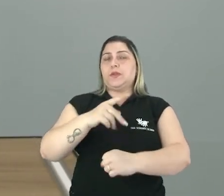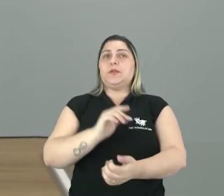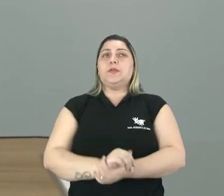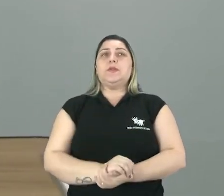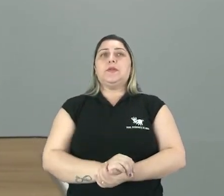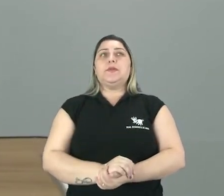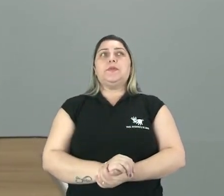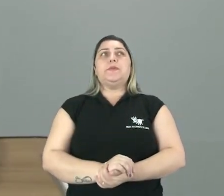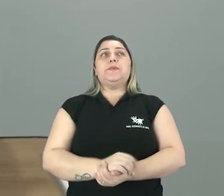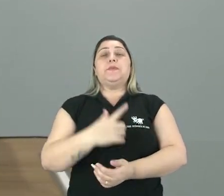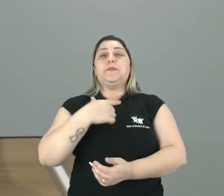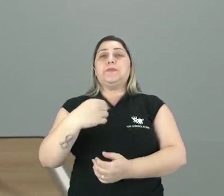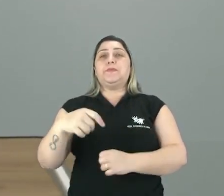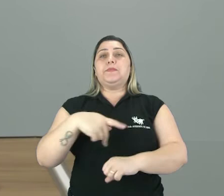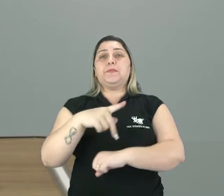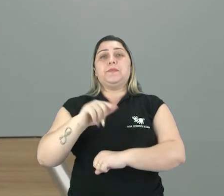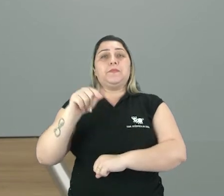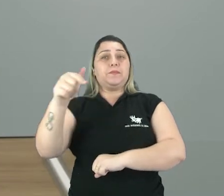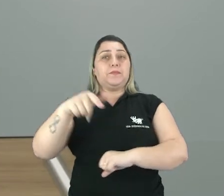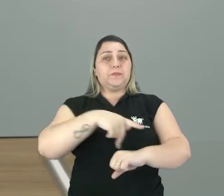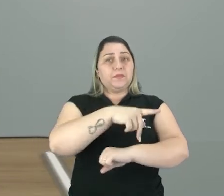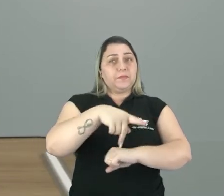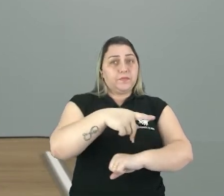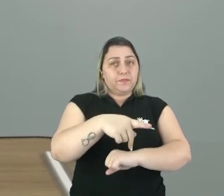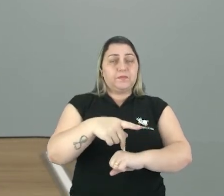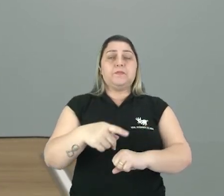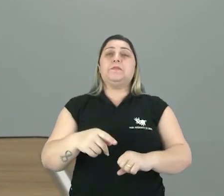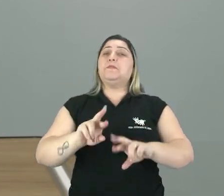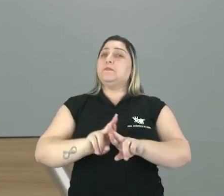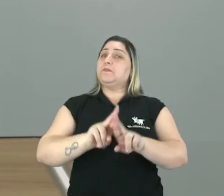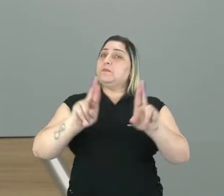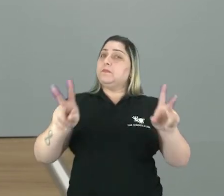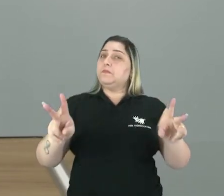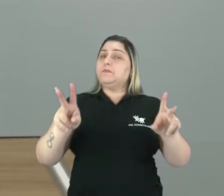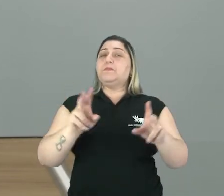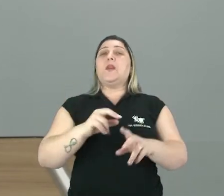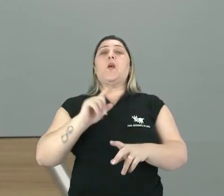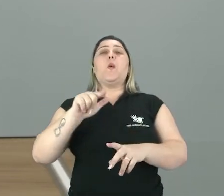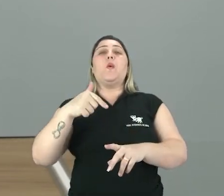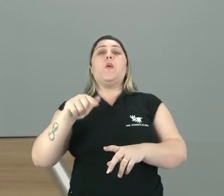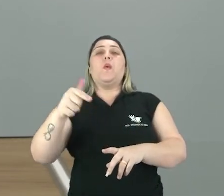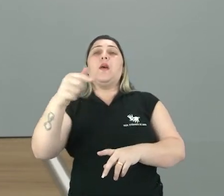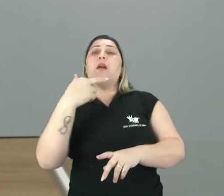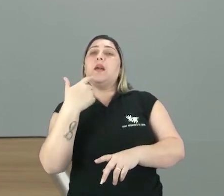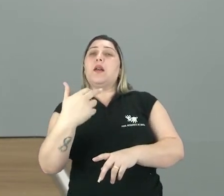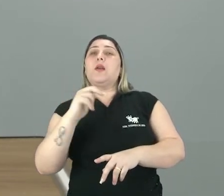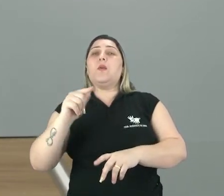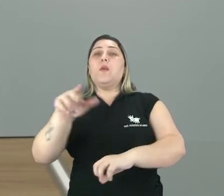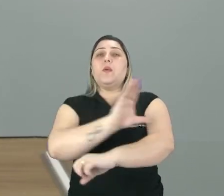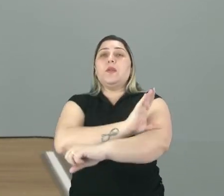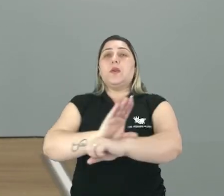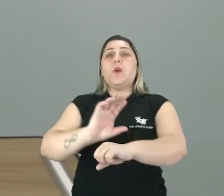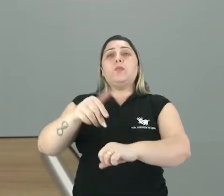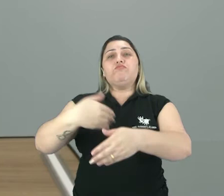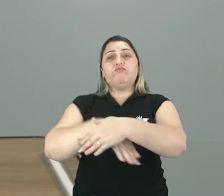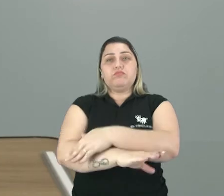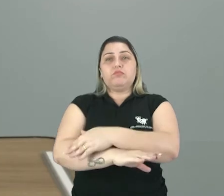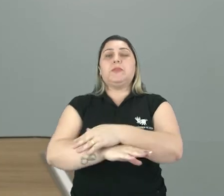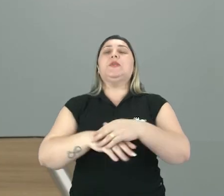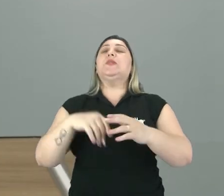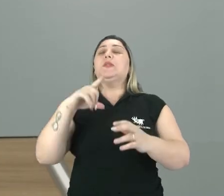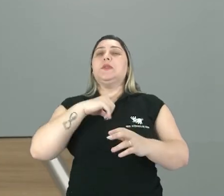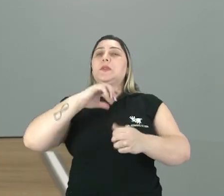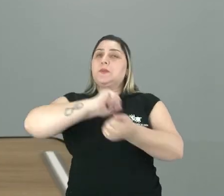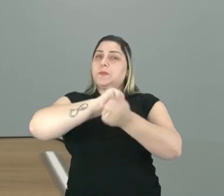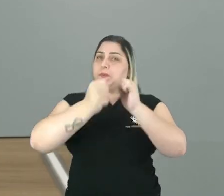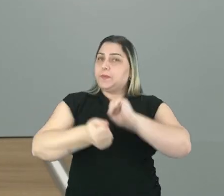eu sair do meu país. Para outro país. Aí totalmente diferente. Outro idioma. Outra cultura. Outros hábitos ali. Que eu vou ter que